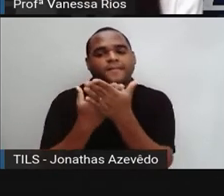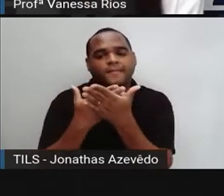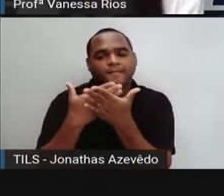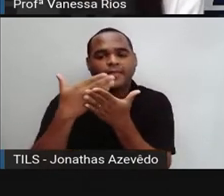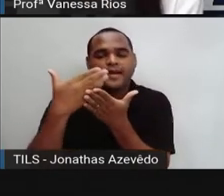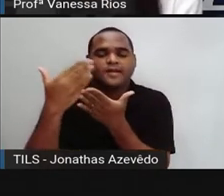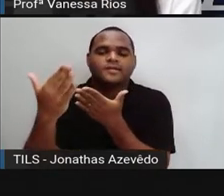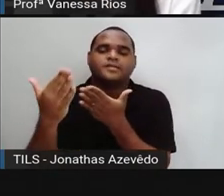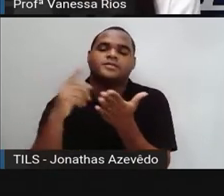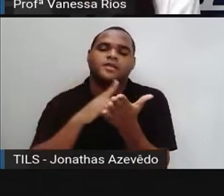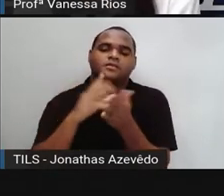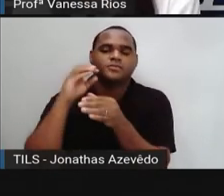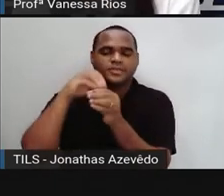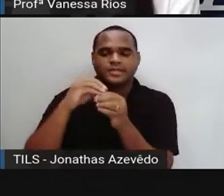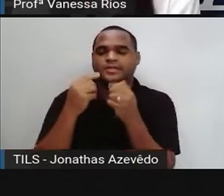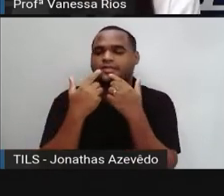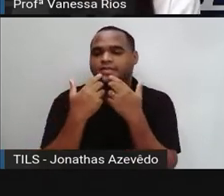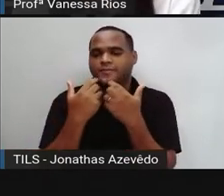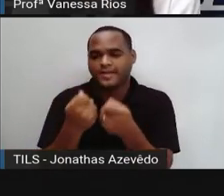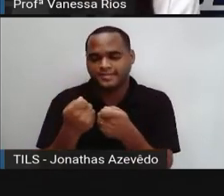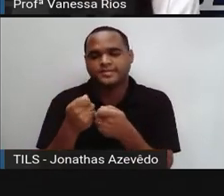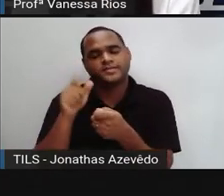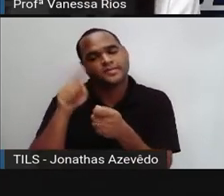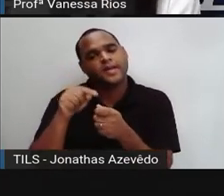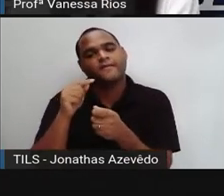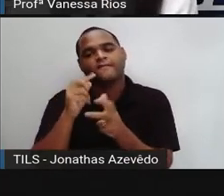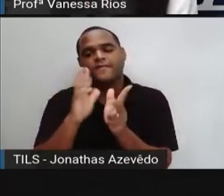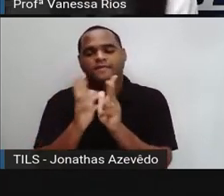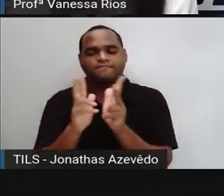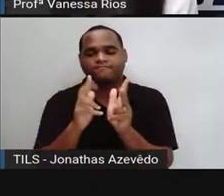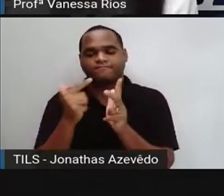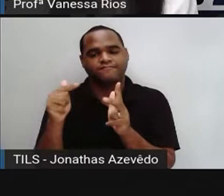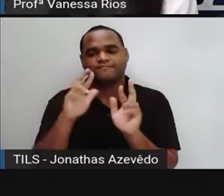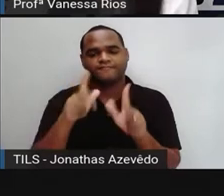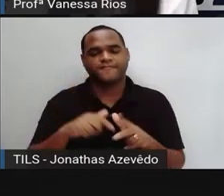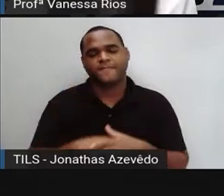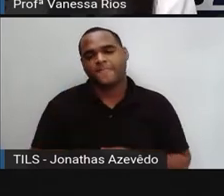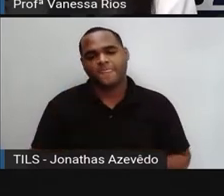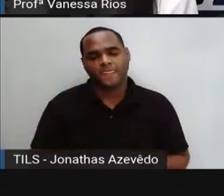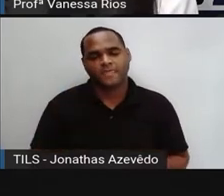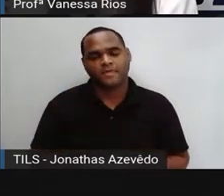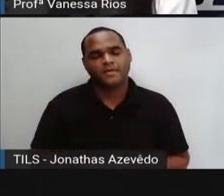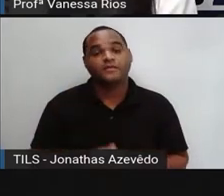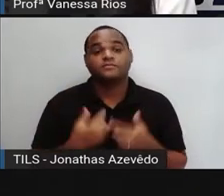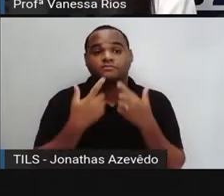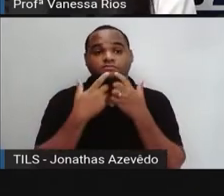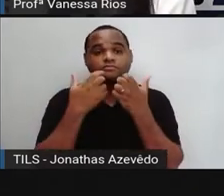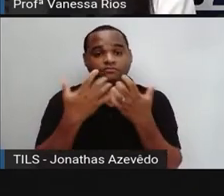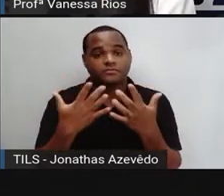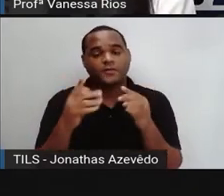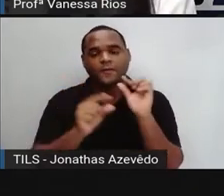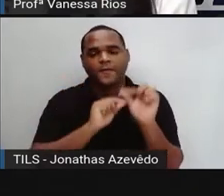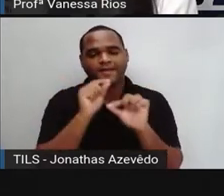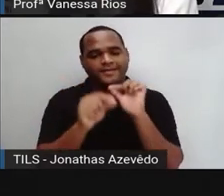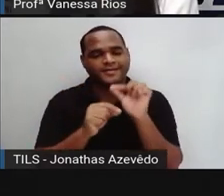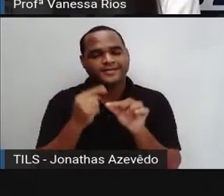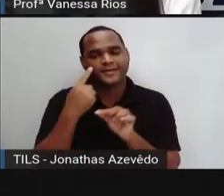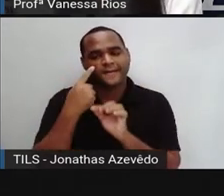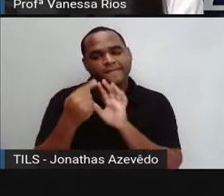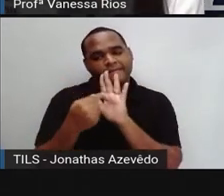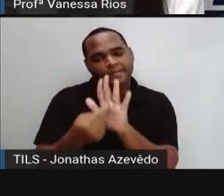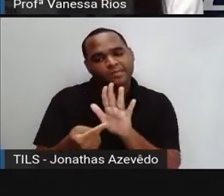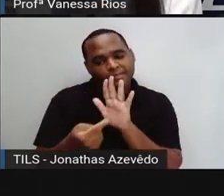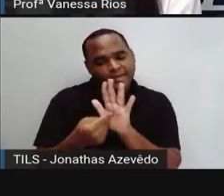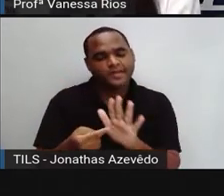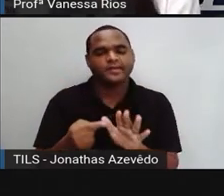constitui a linguagem não verbal. E quando a gente fala de impressão, de